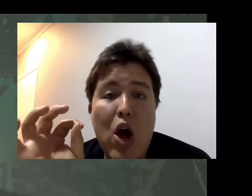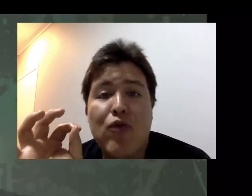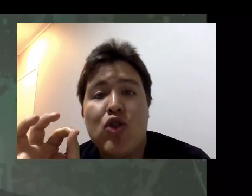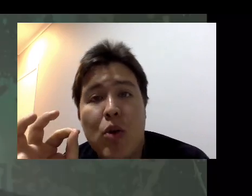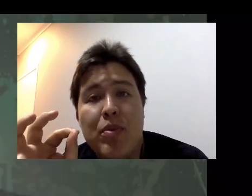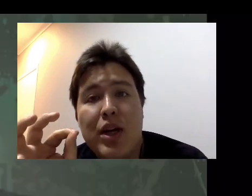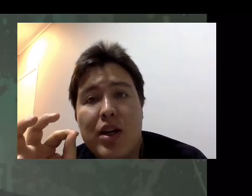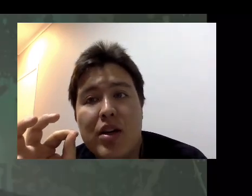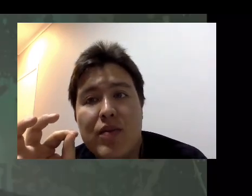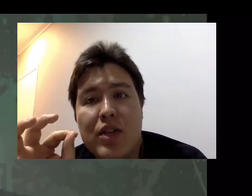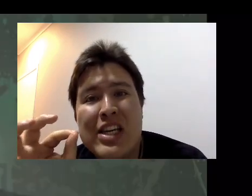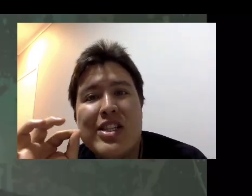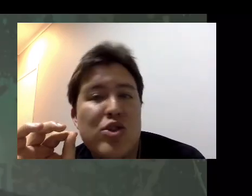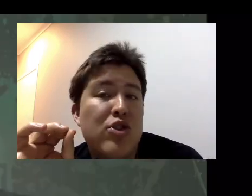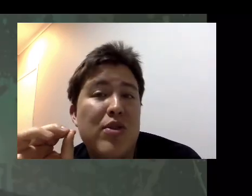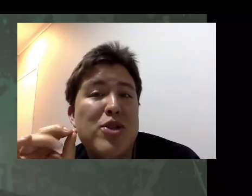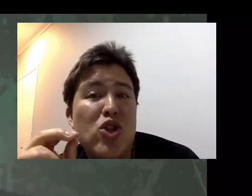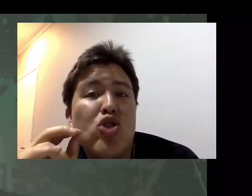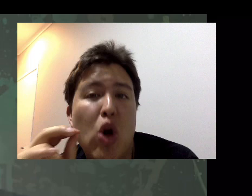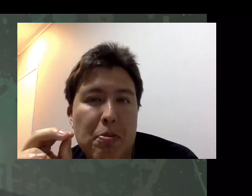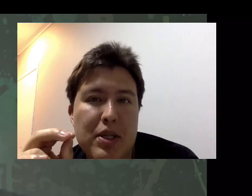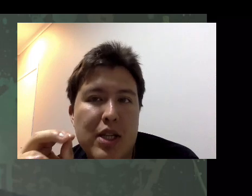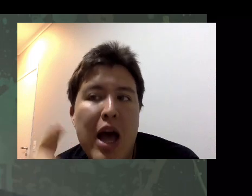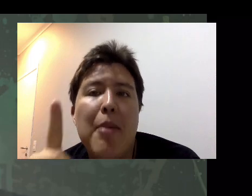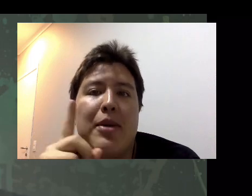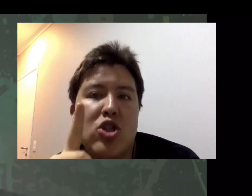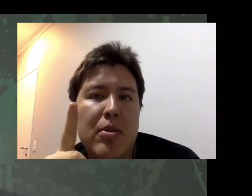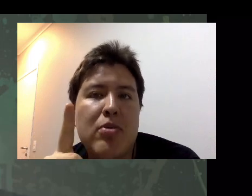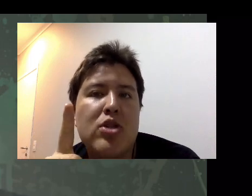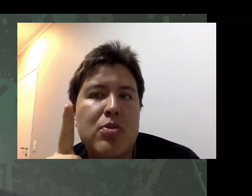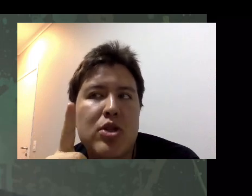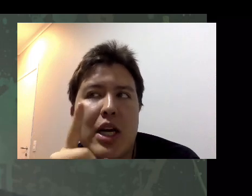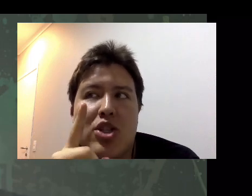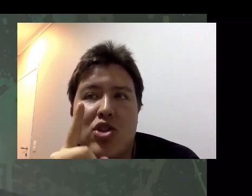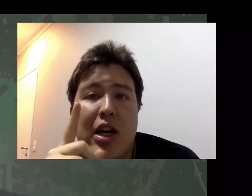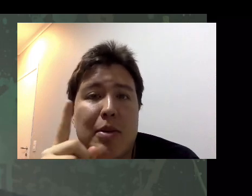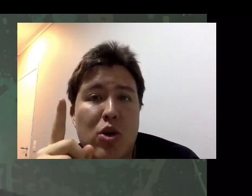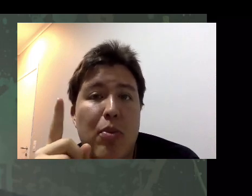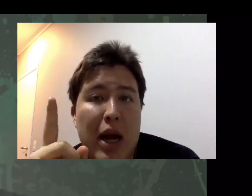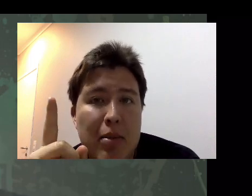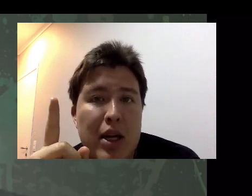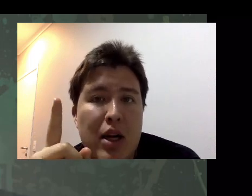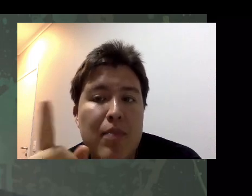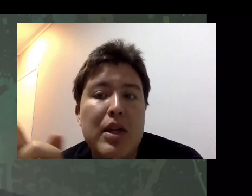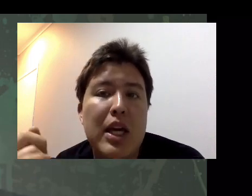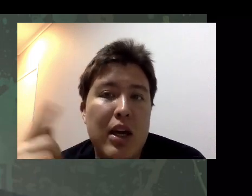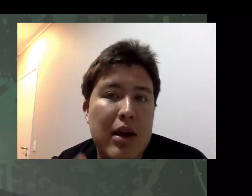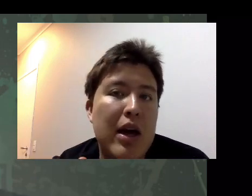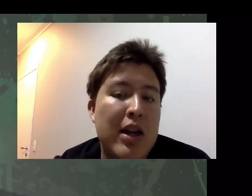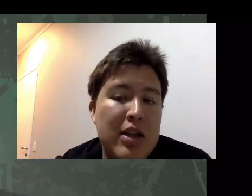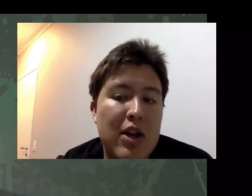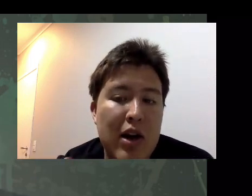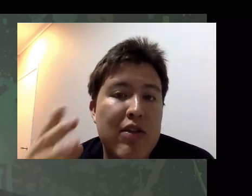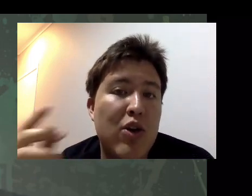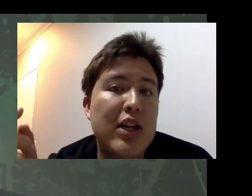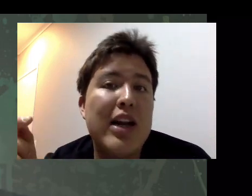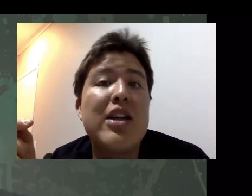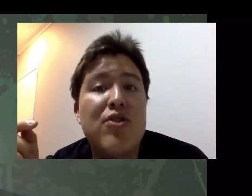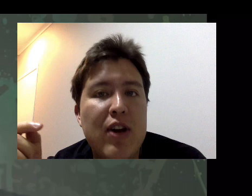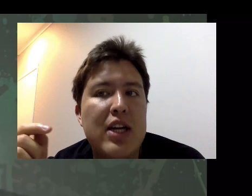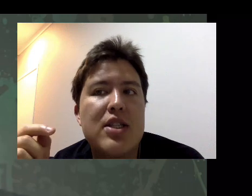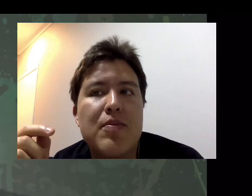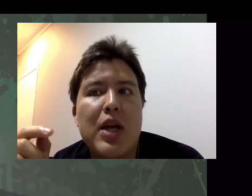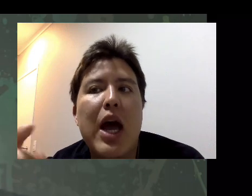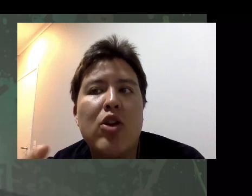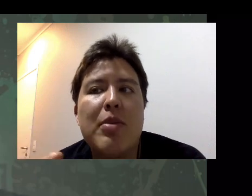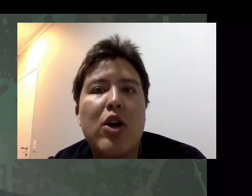mulher é top e esses dois filmes são tops. Midsommar vocês podem assistir na Amazon Prime, e hereditário ela falou também